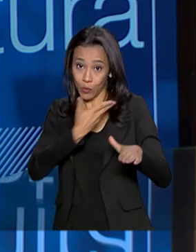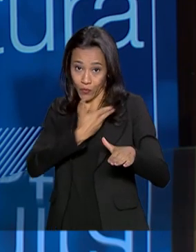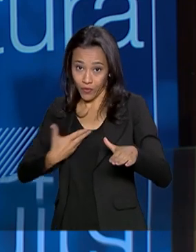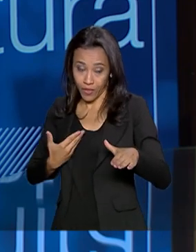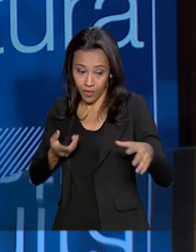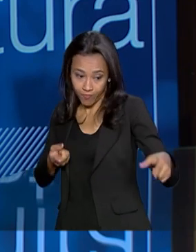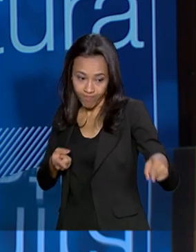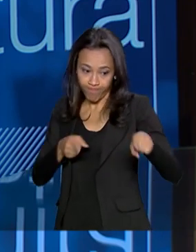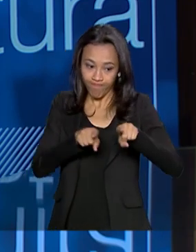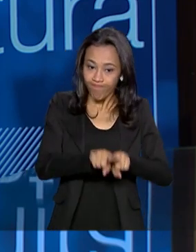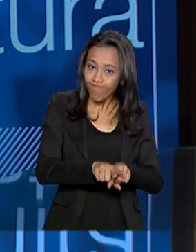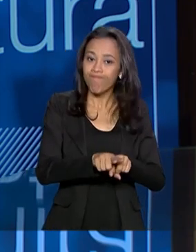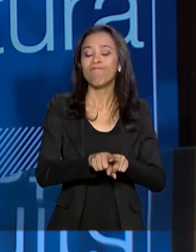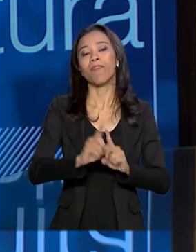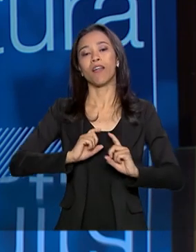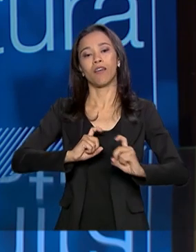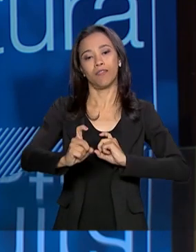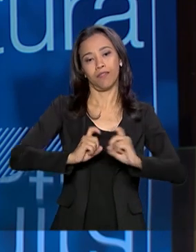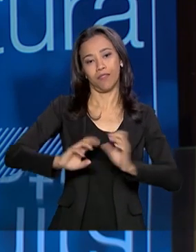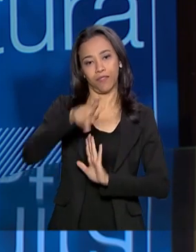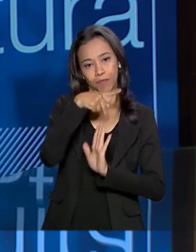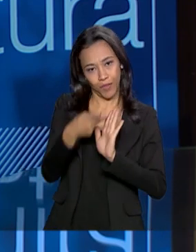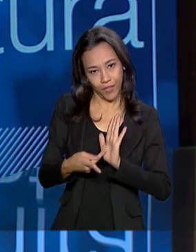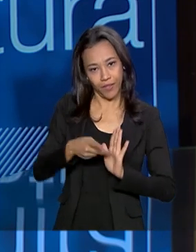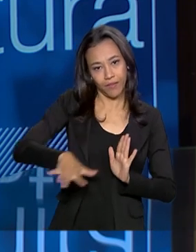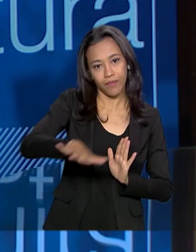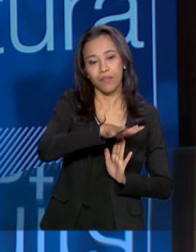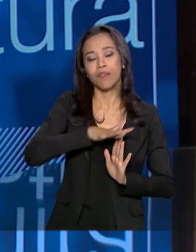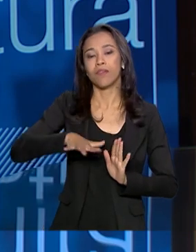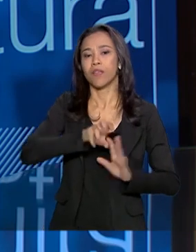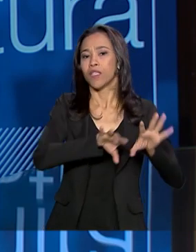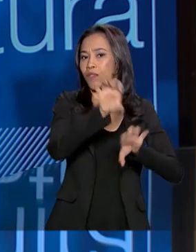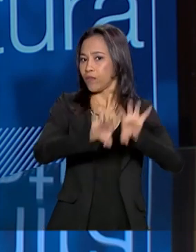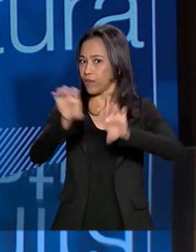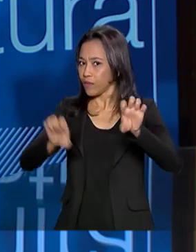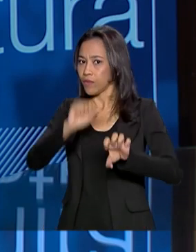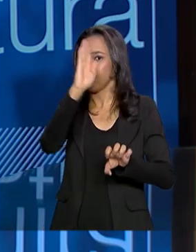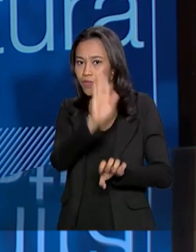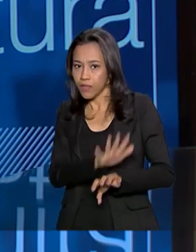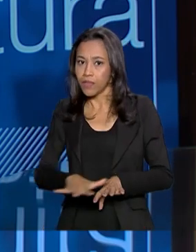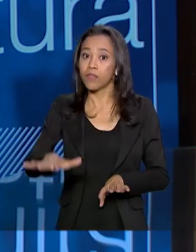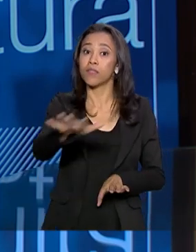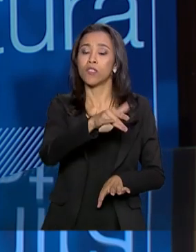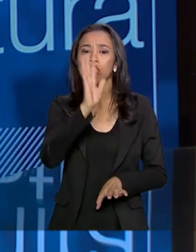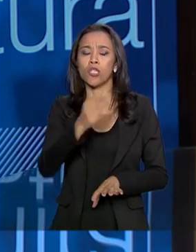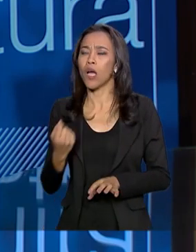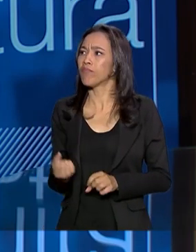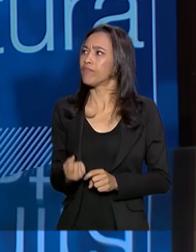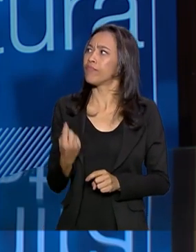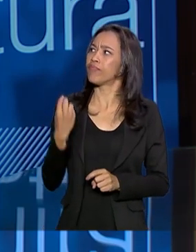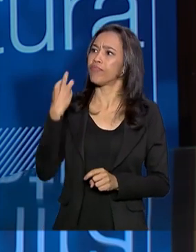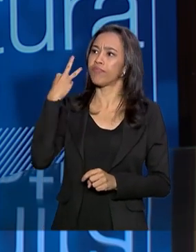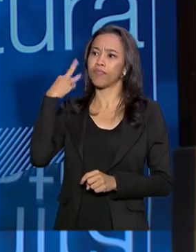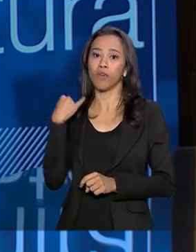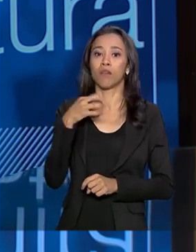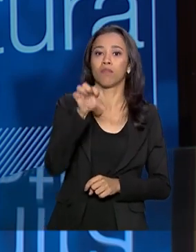gestão desses projetos importantes de infraestrutura no país. Já ocorreram oito, nove reuniões. Na nona, vários